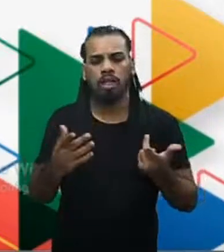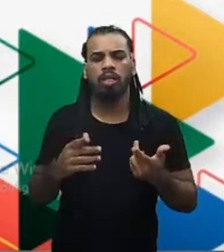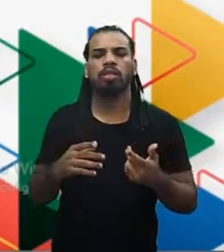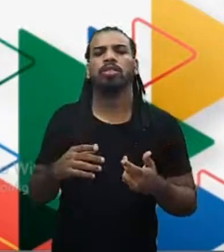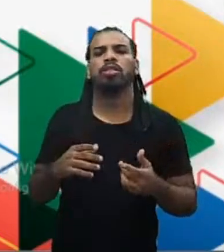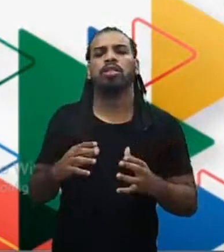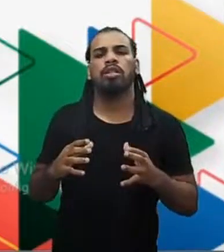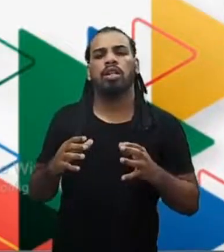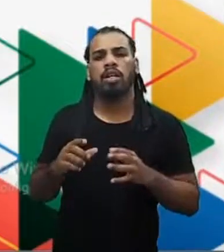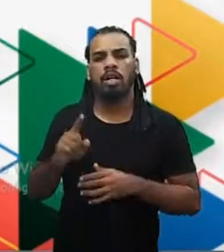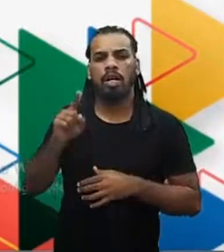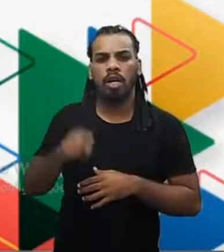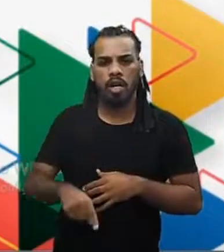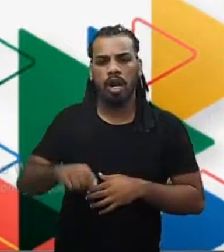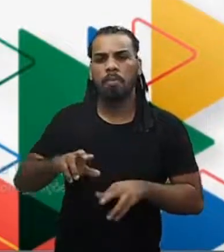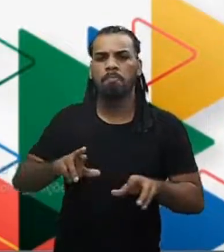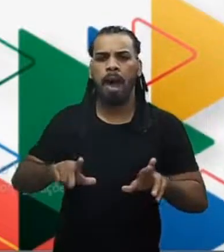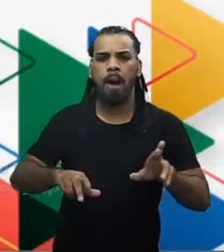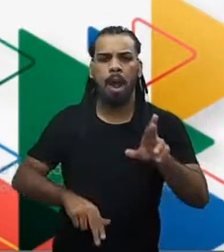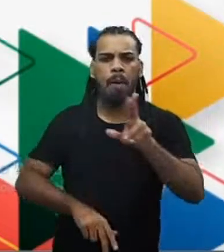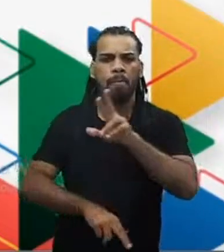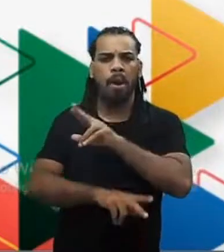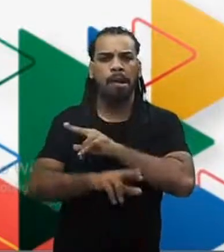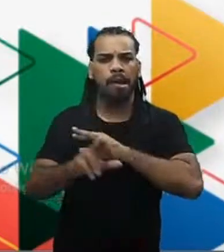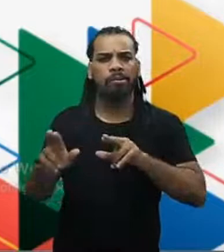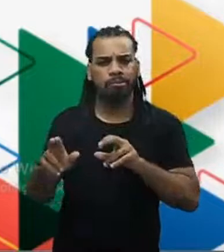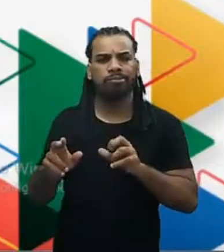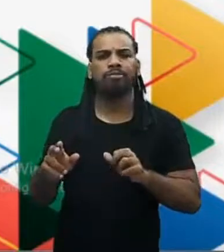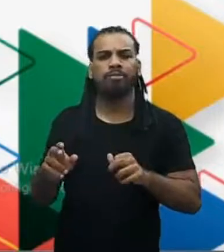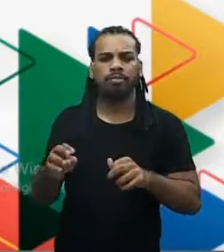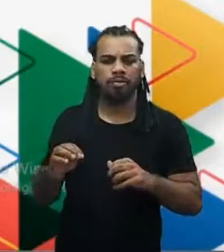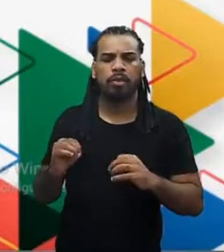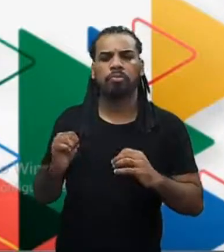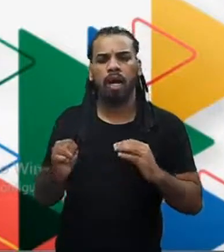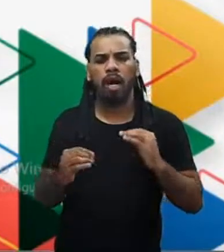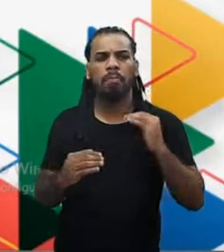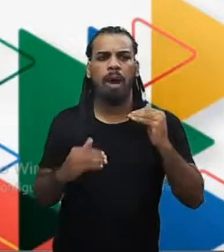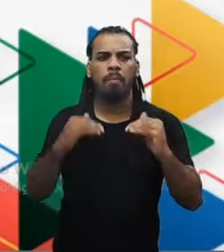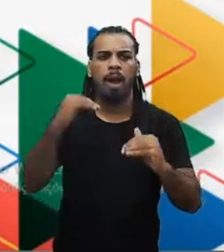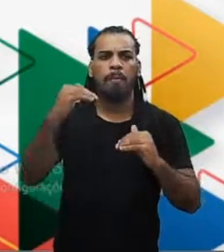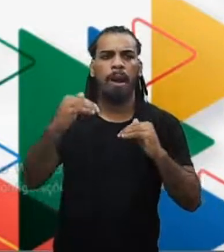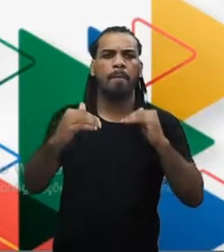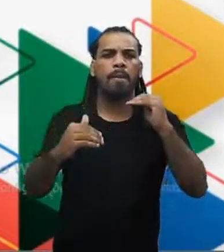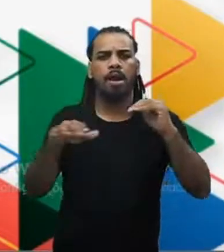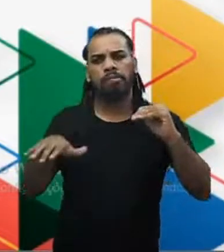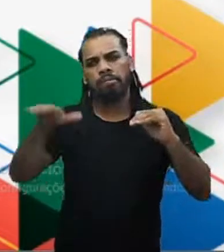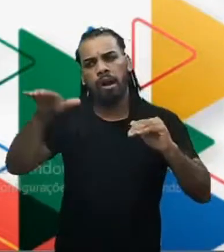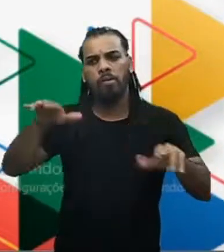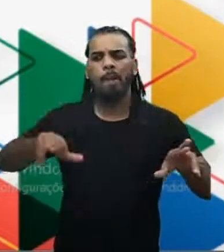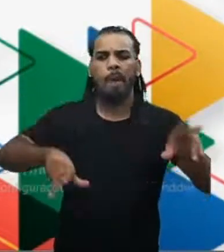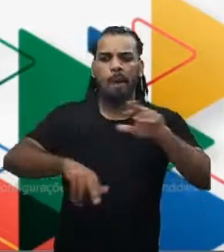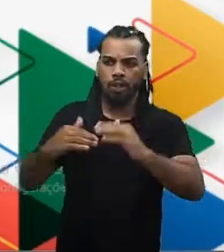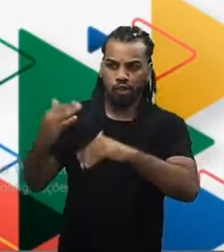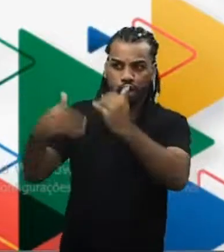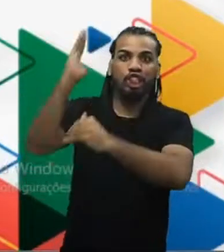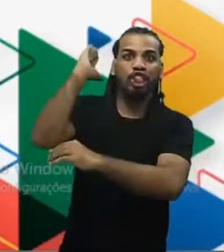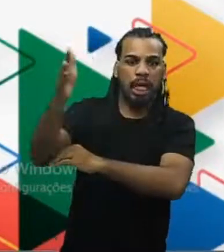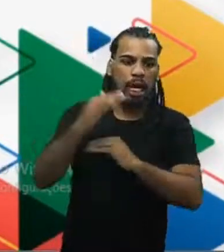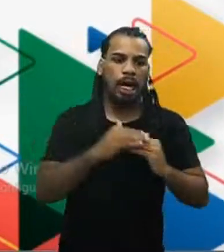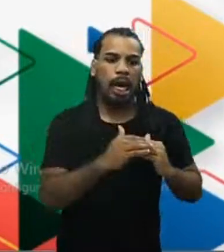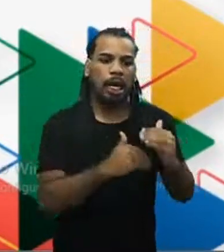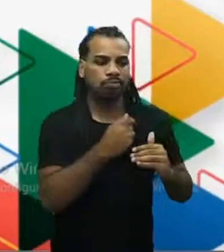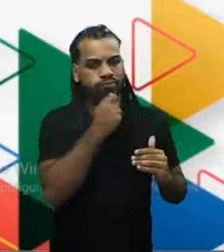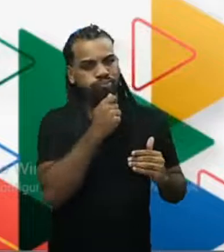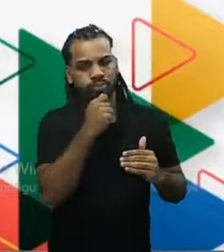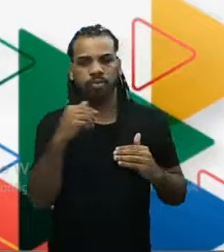evolutivos bem diferentes, tá certo? Estágios evolutivos diversificados, ou